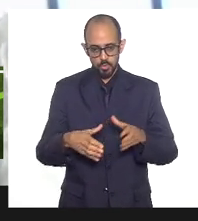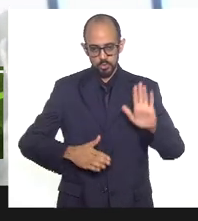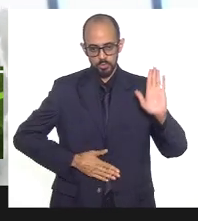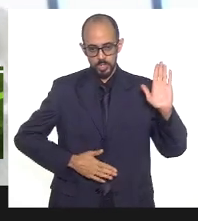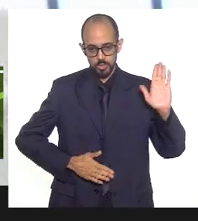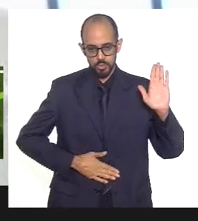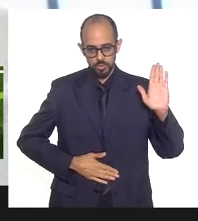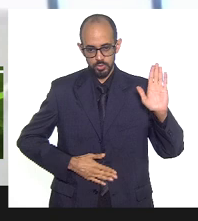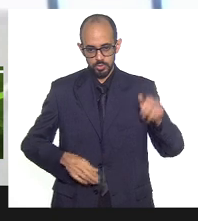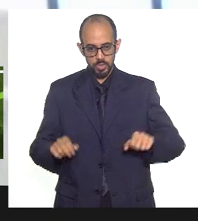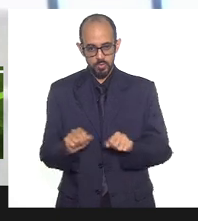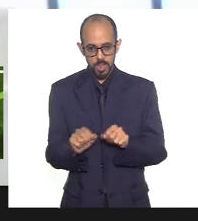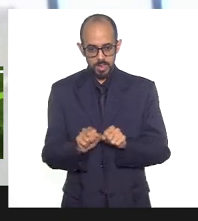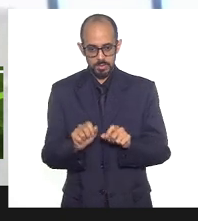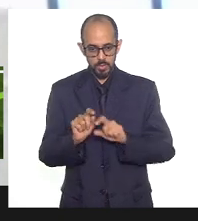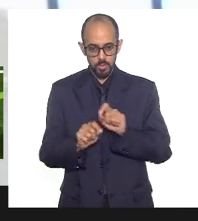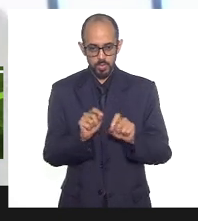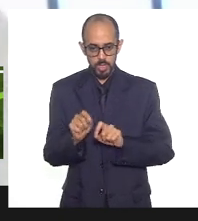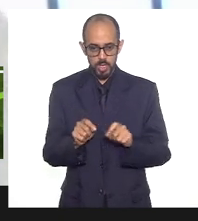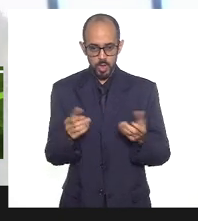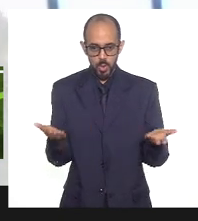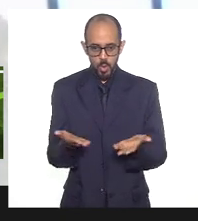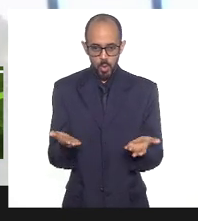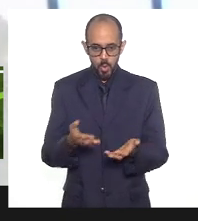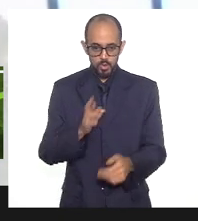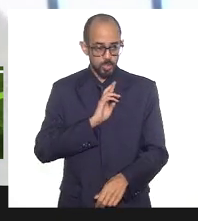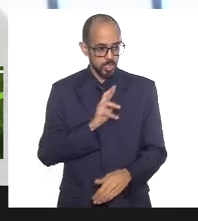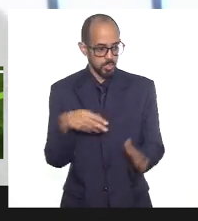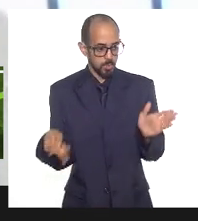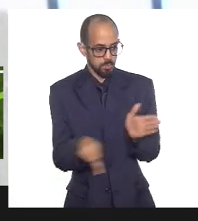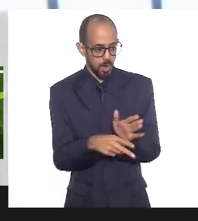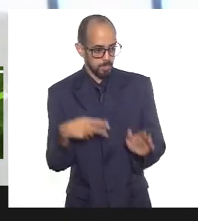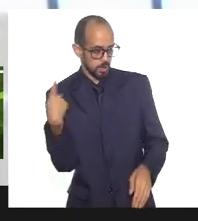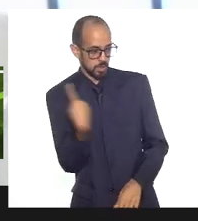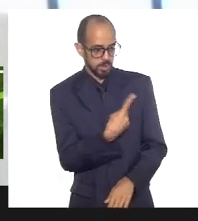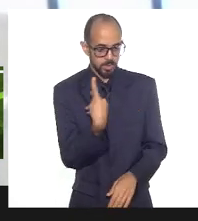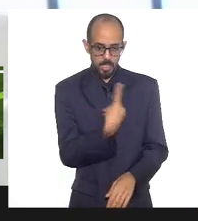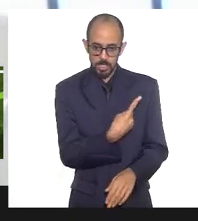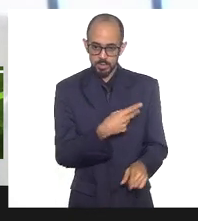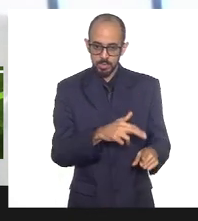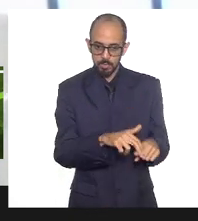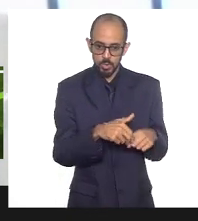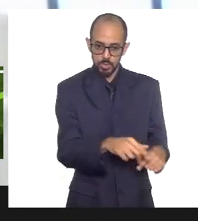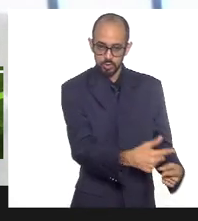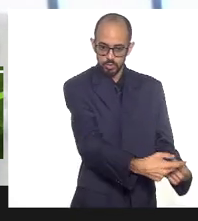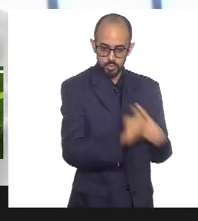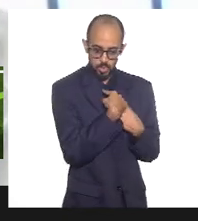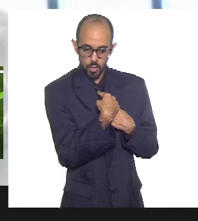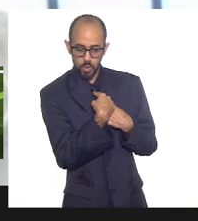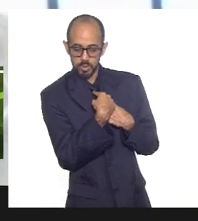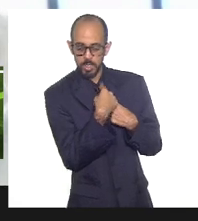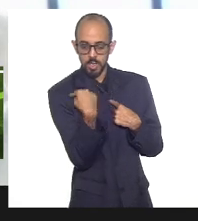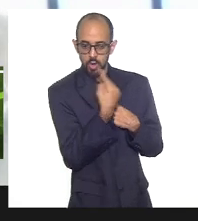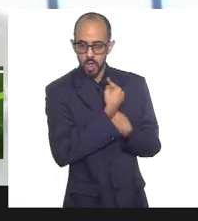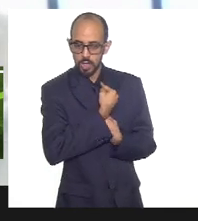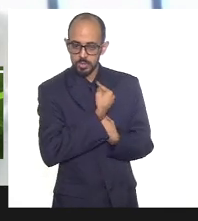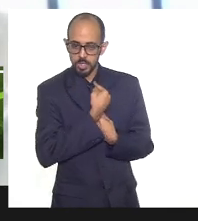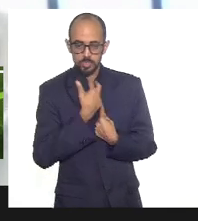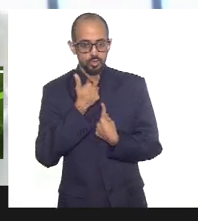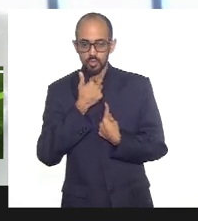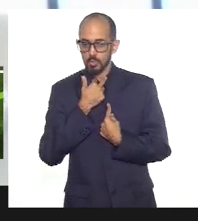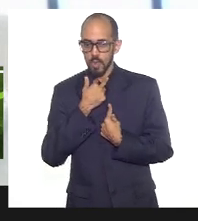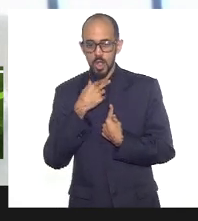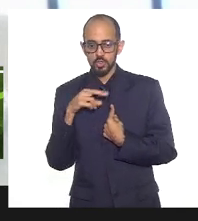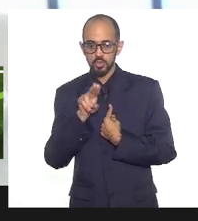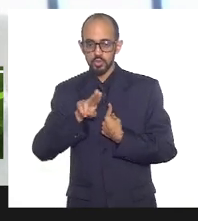que também hoje tem uma religião e por isso nos agride. O meu povo não pode usar torço,